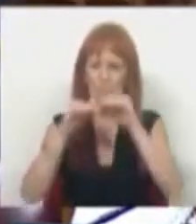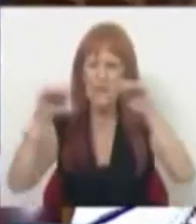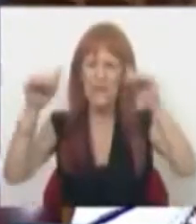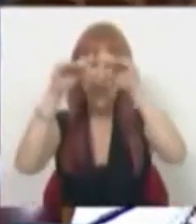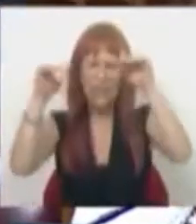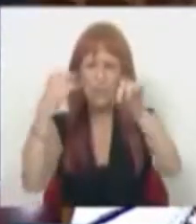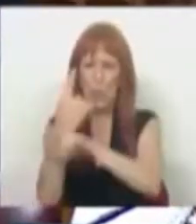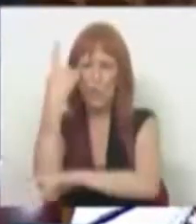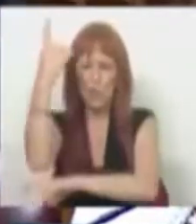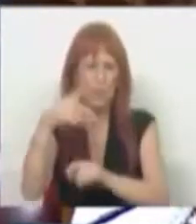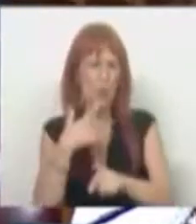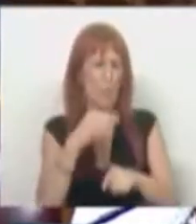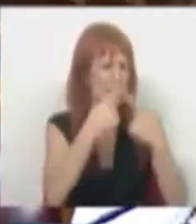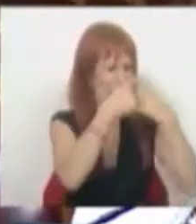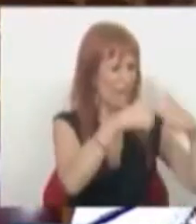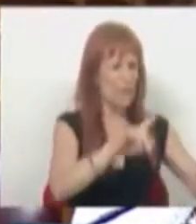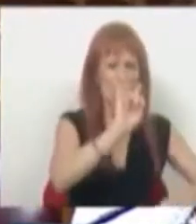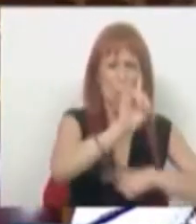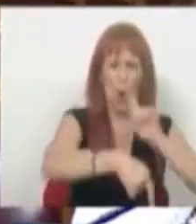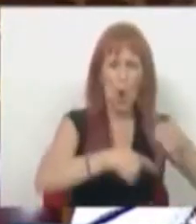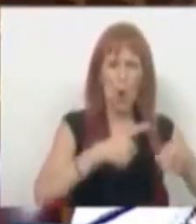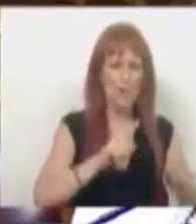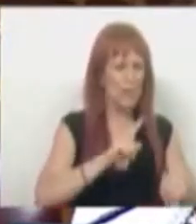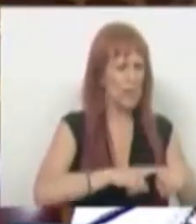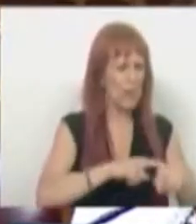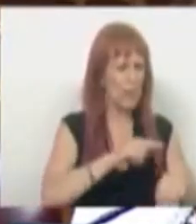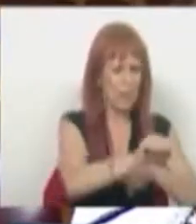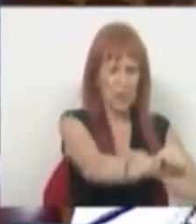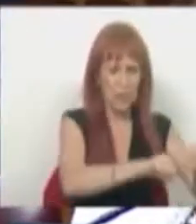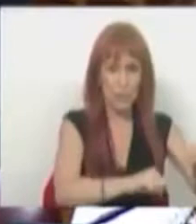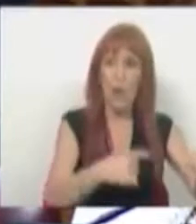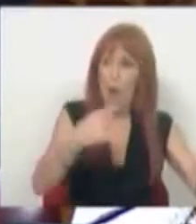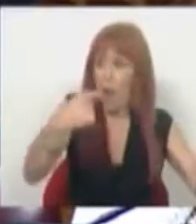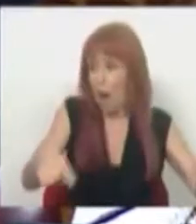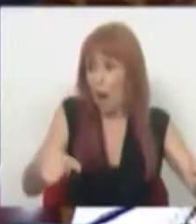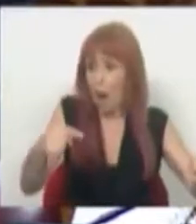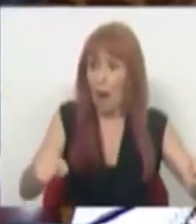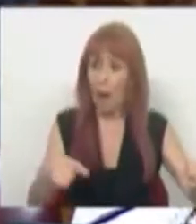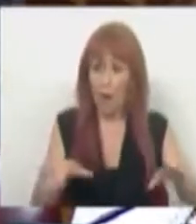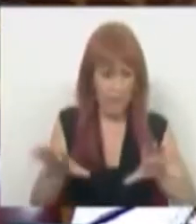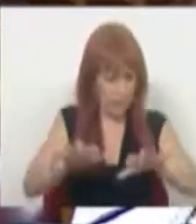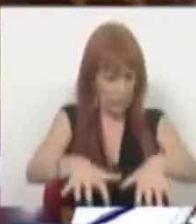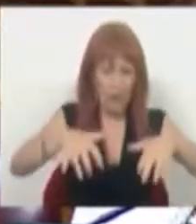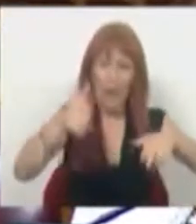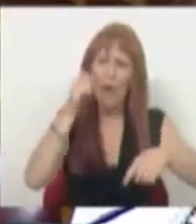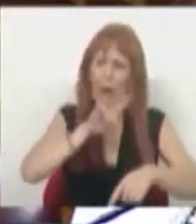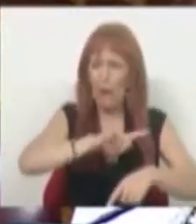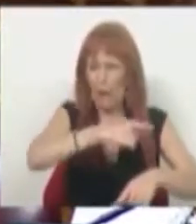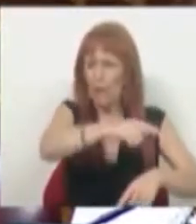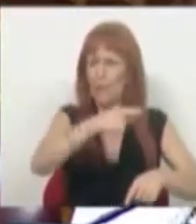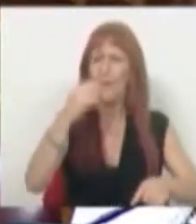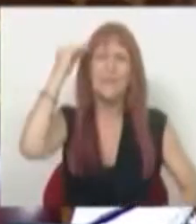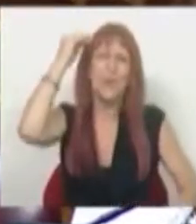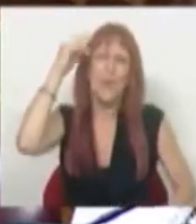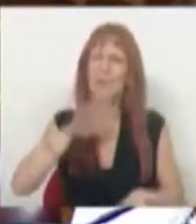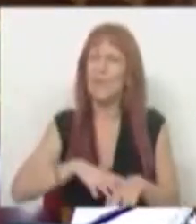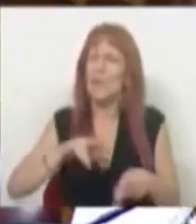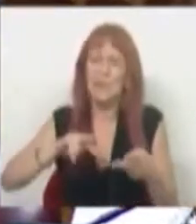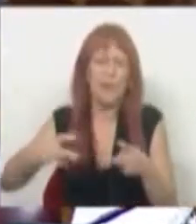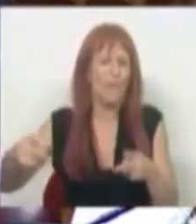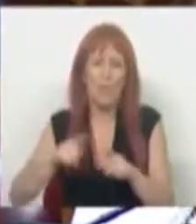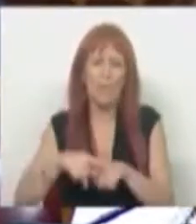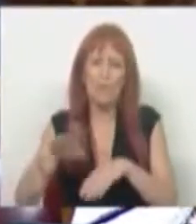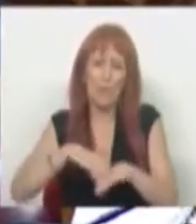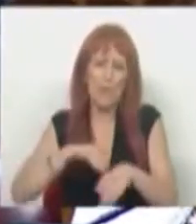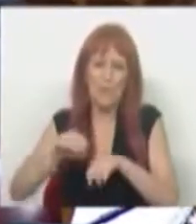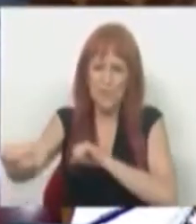uma coisa completamente diferente do que elas são na ditadura. Haverá certamente aqui neste hemiciclo quem tenha saudades das reformas que se podem fazer